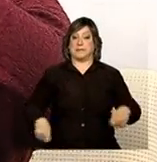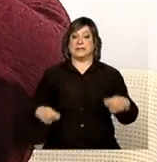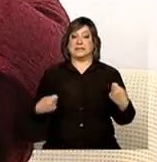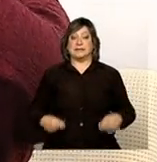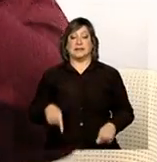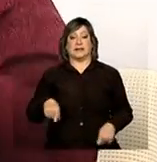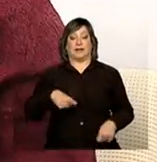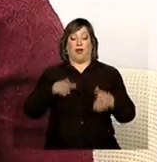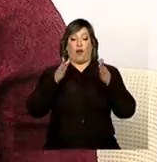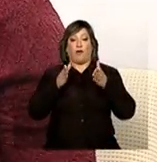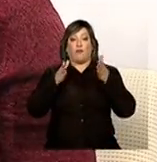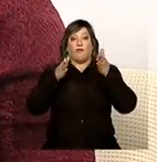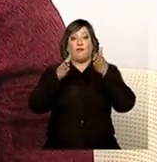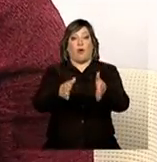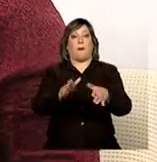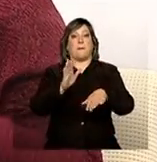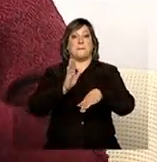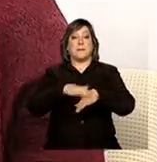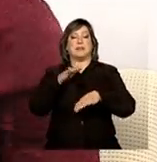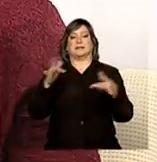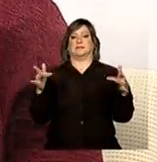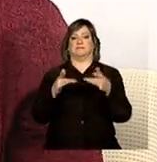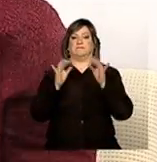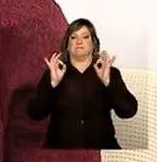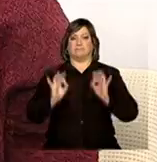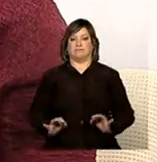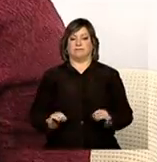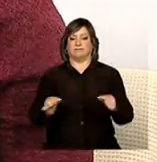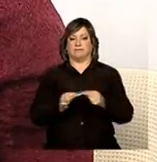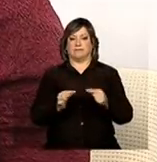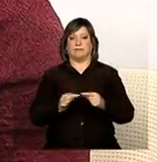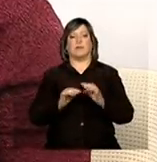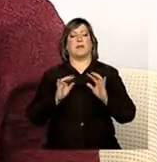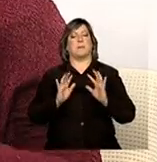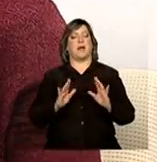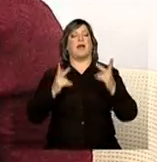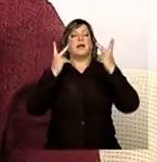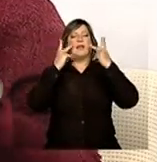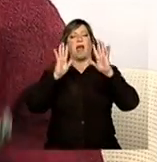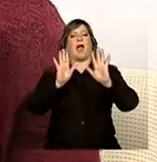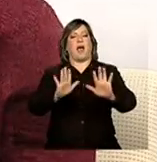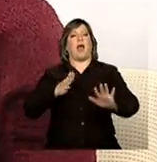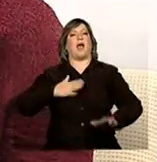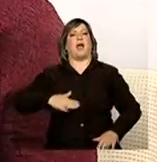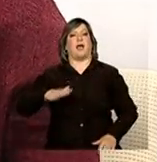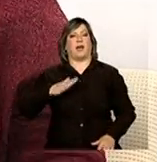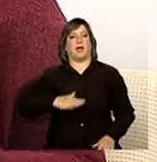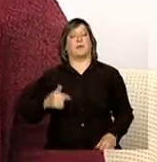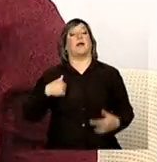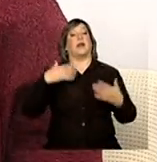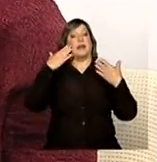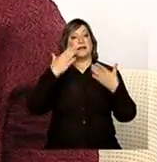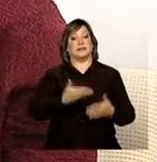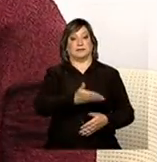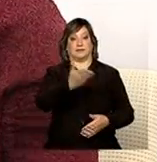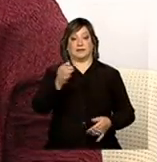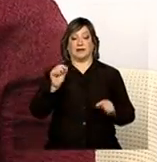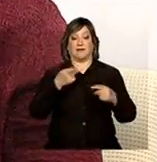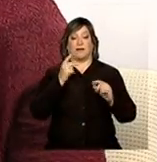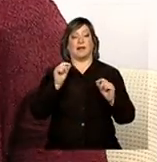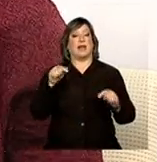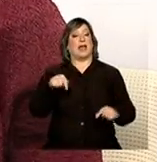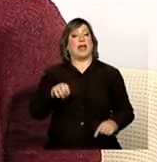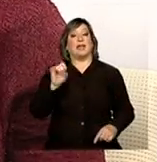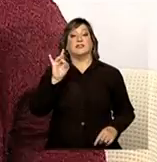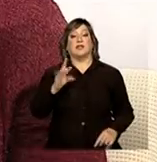um foco mais adequado. Mas eu tranquilizo todo mundo, Adriana, tranquilizo, agradeço e digo que é